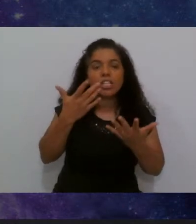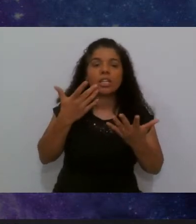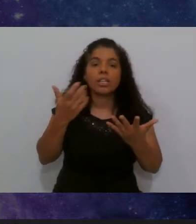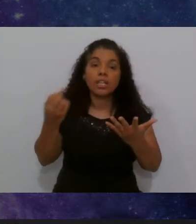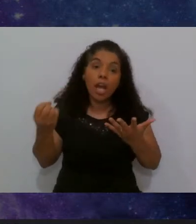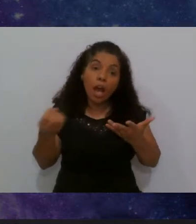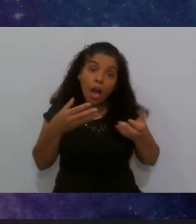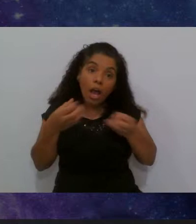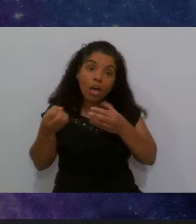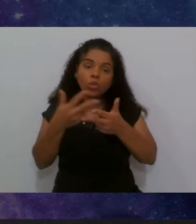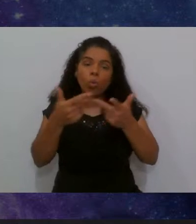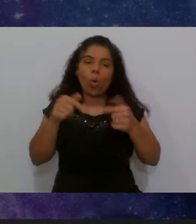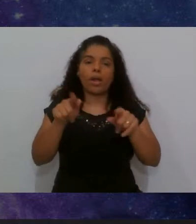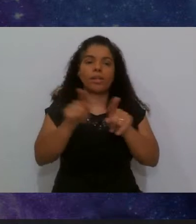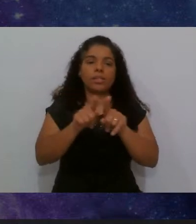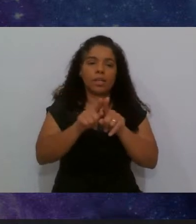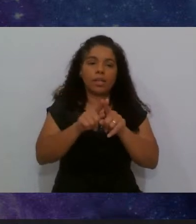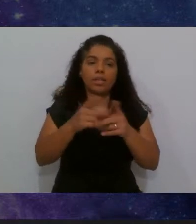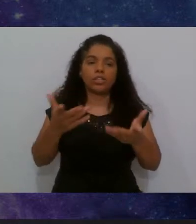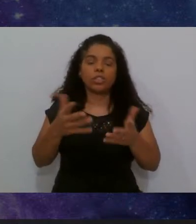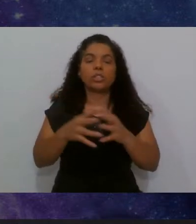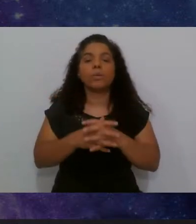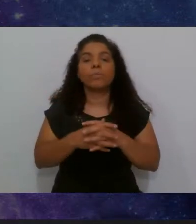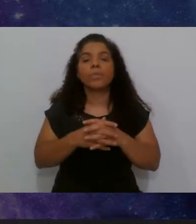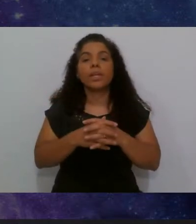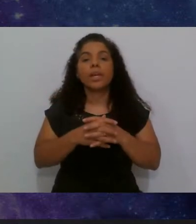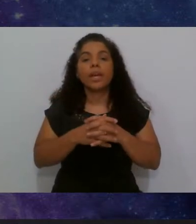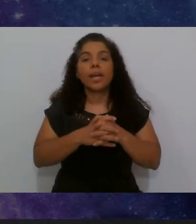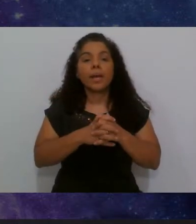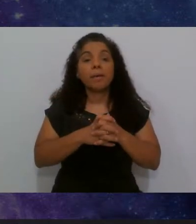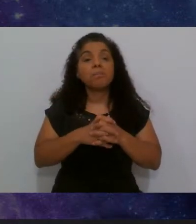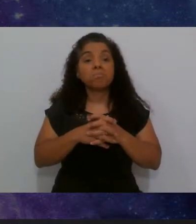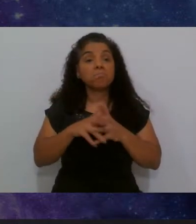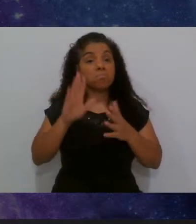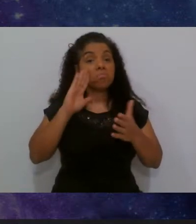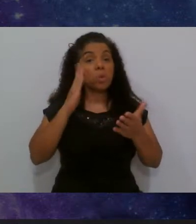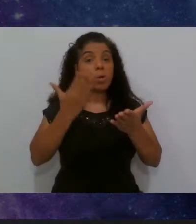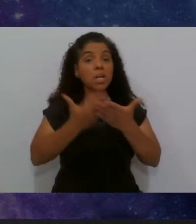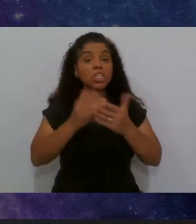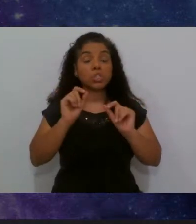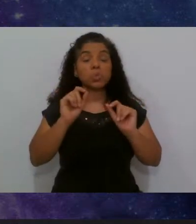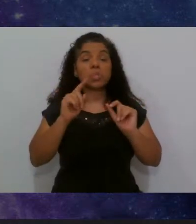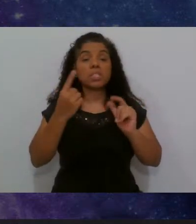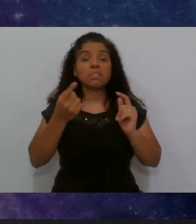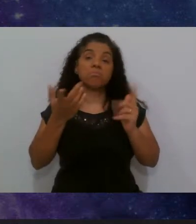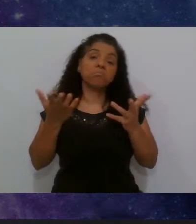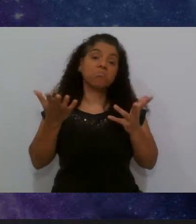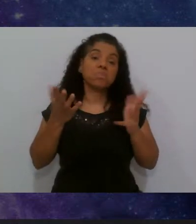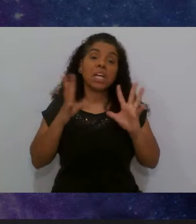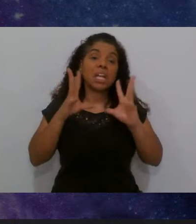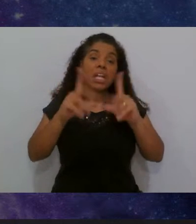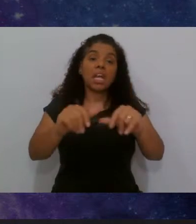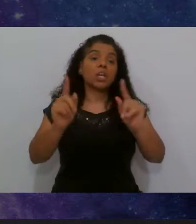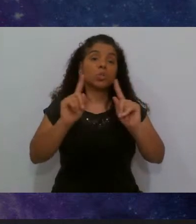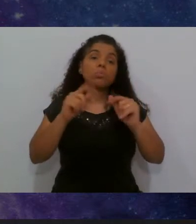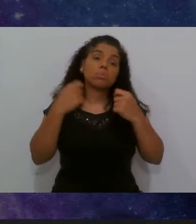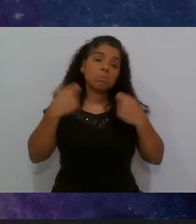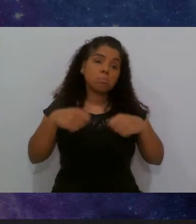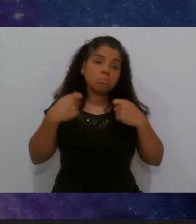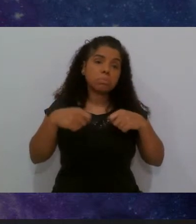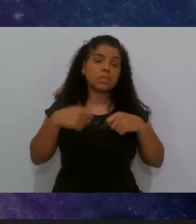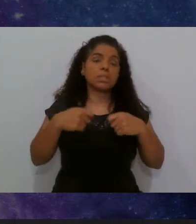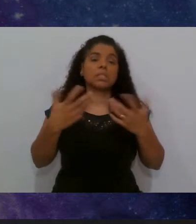mesmo então é eu acredito que é nem tudo você precise